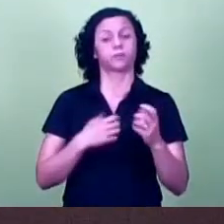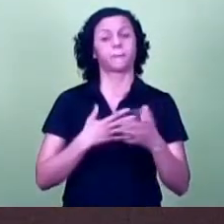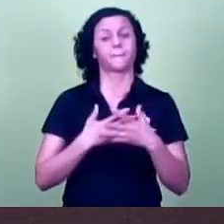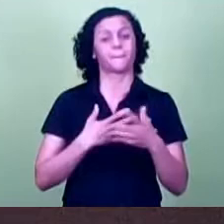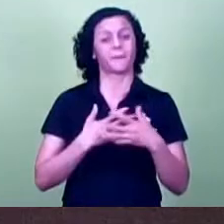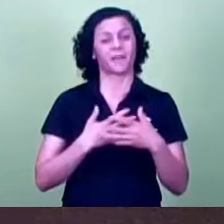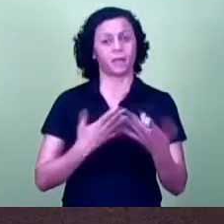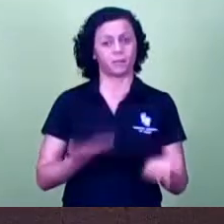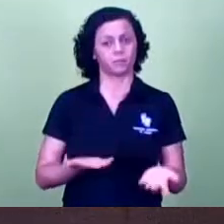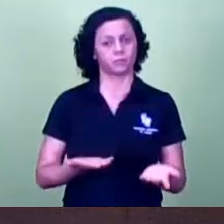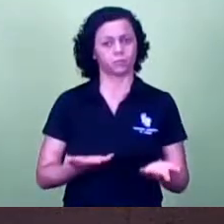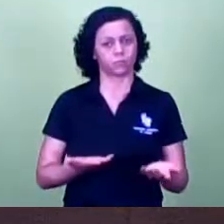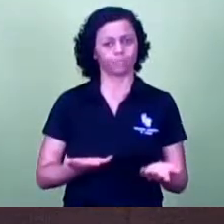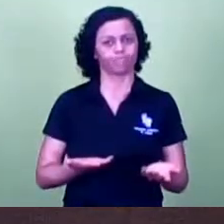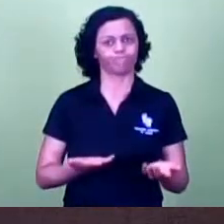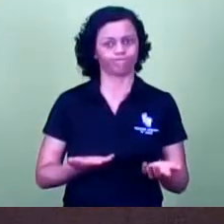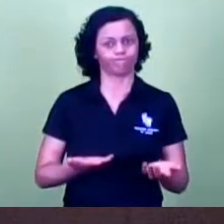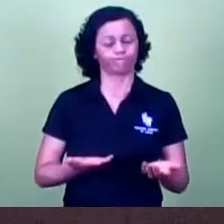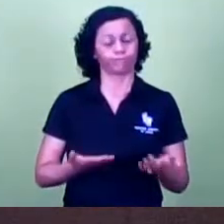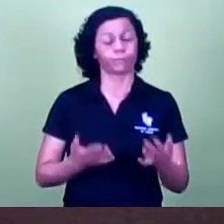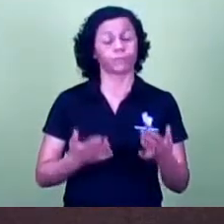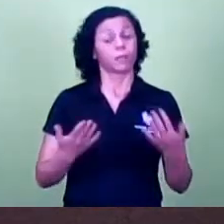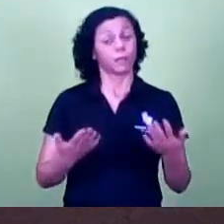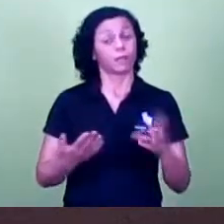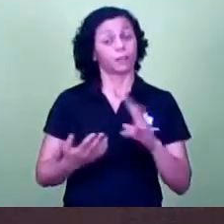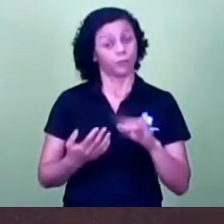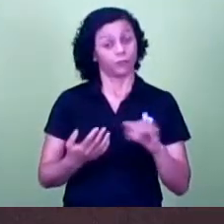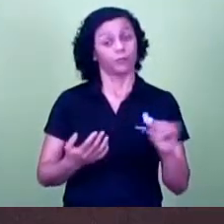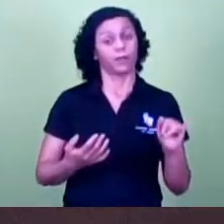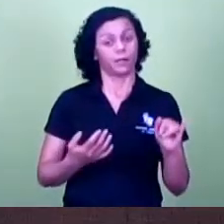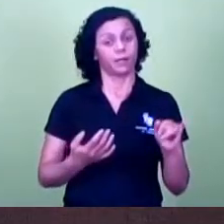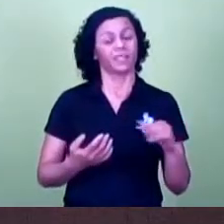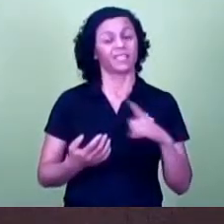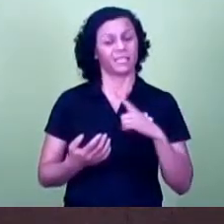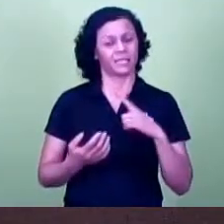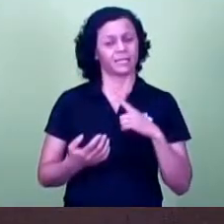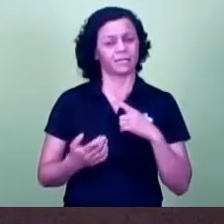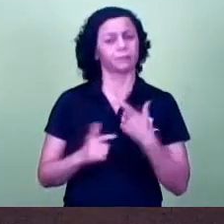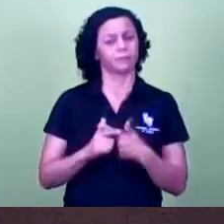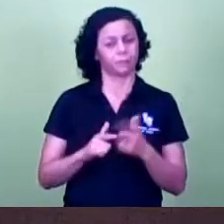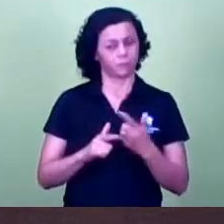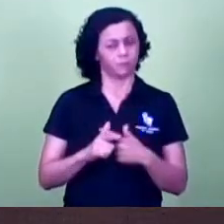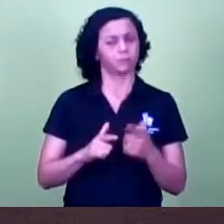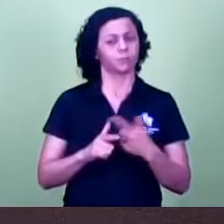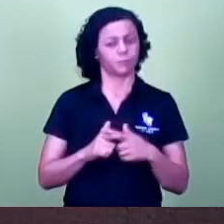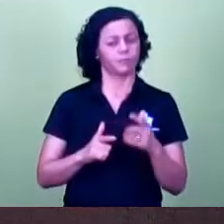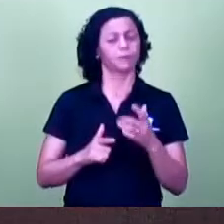com 20. E aí vai ocasionar aí o déficit na nossa saúde pública.